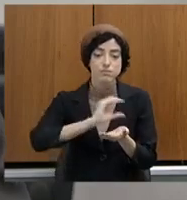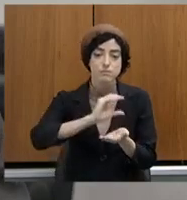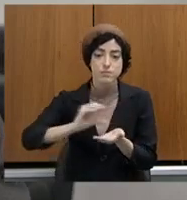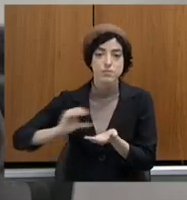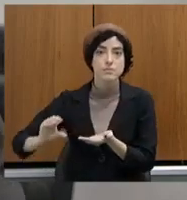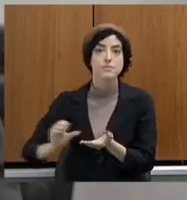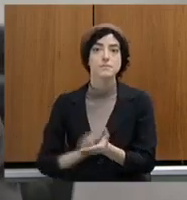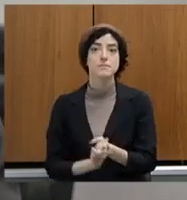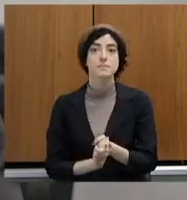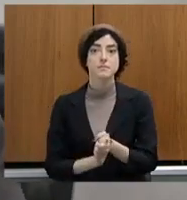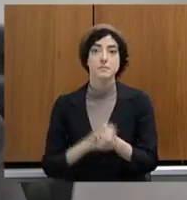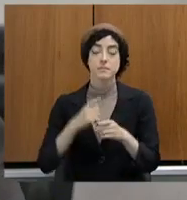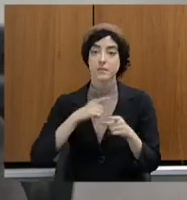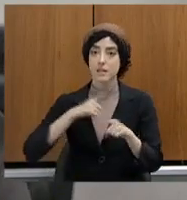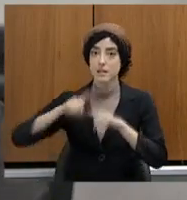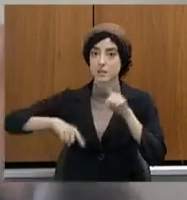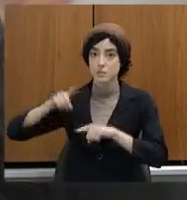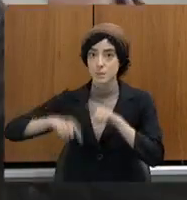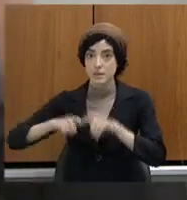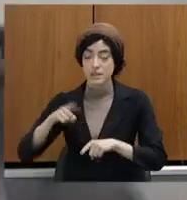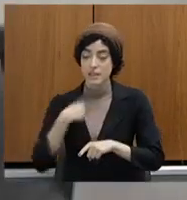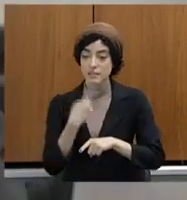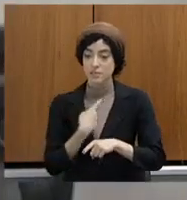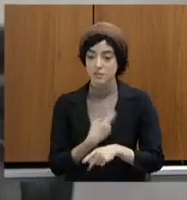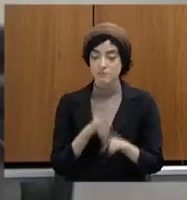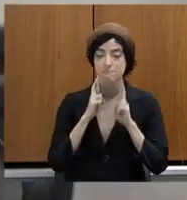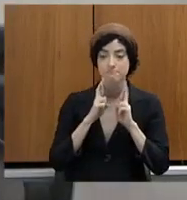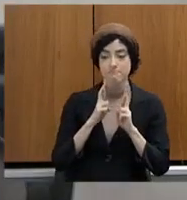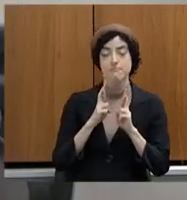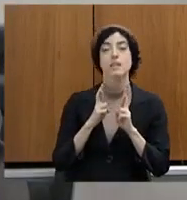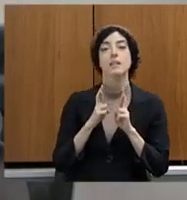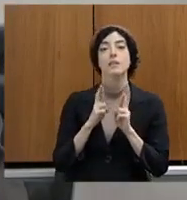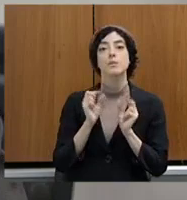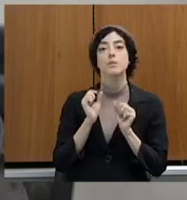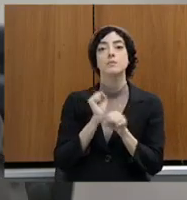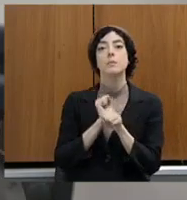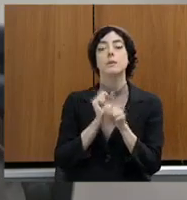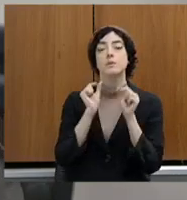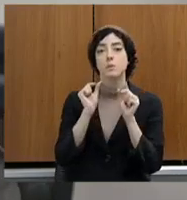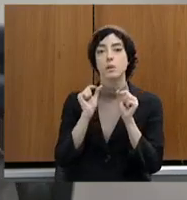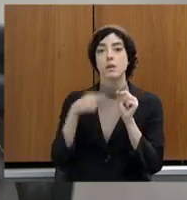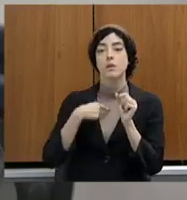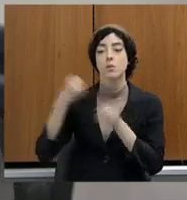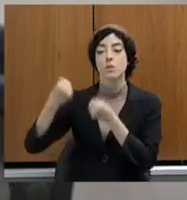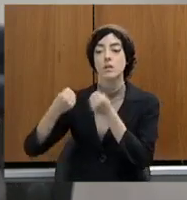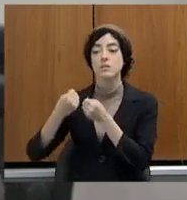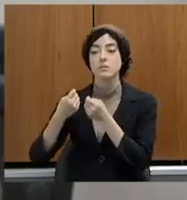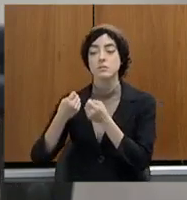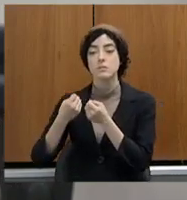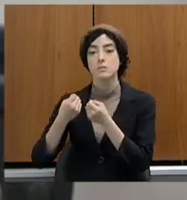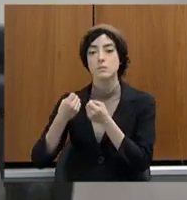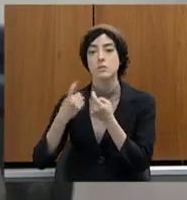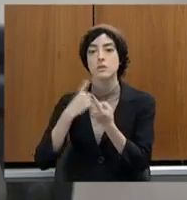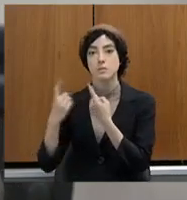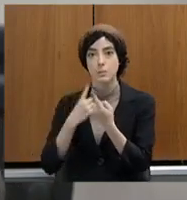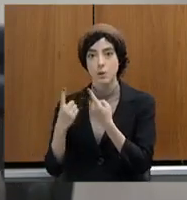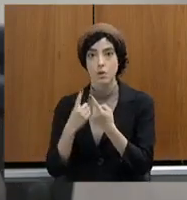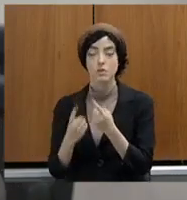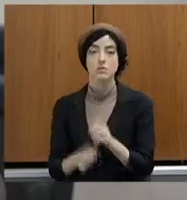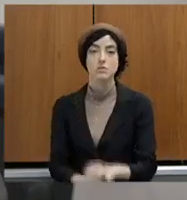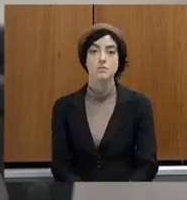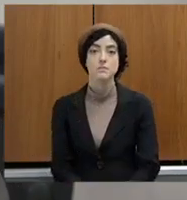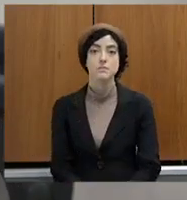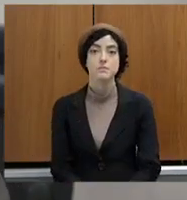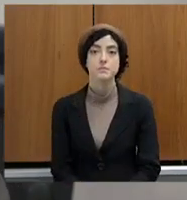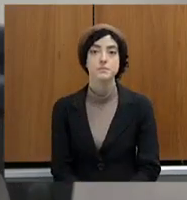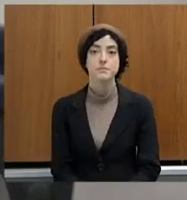quem sabe a gente aproveita esse transporte. Nós ainda temos lá ainda, lá na Diretoria de Logística, fiz uma visita há cerca